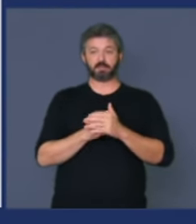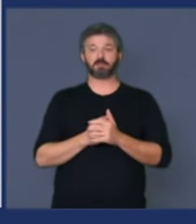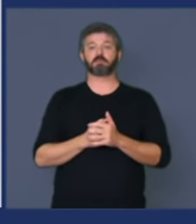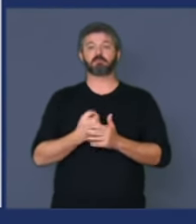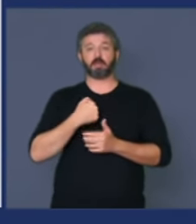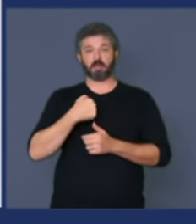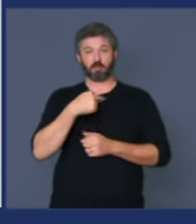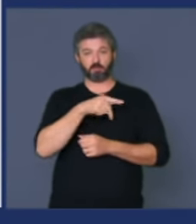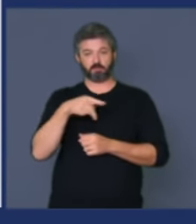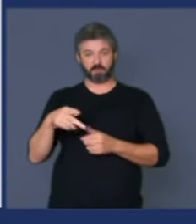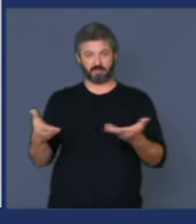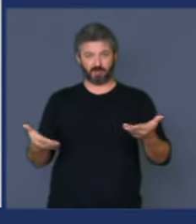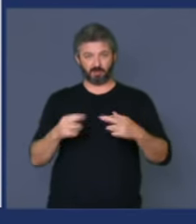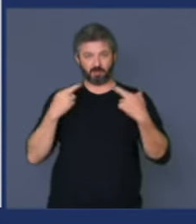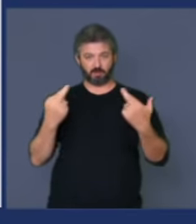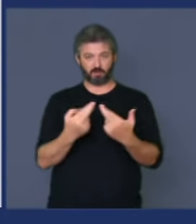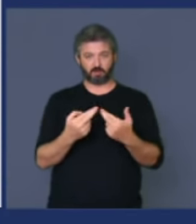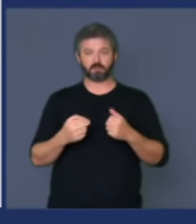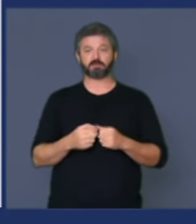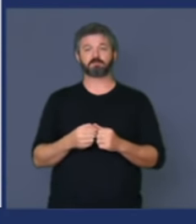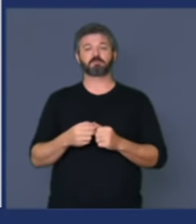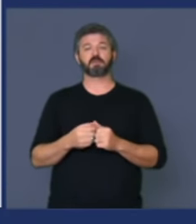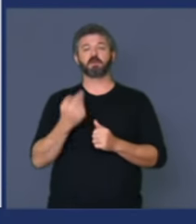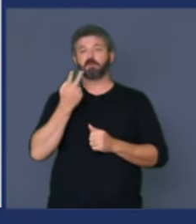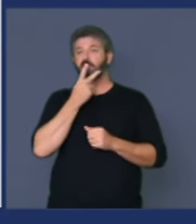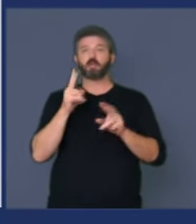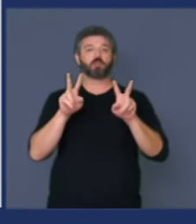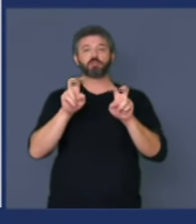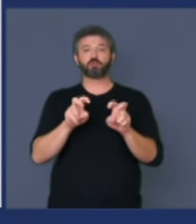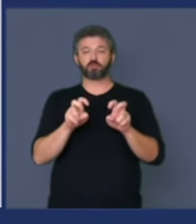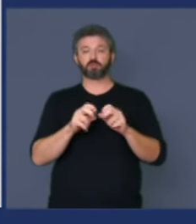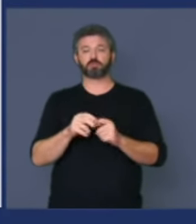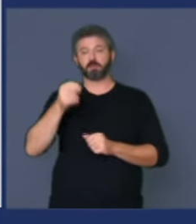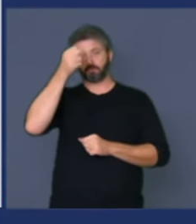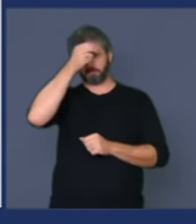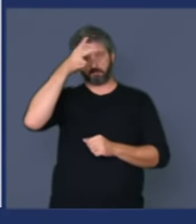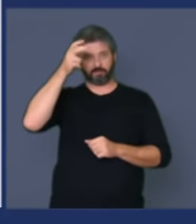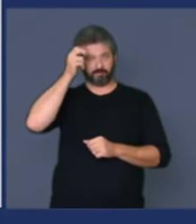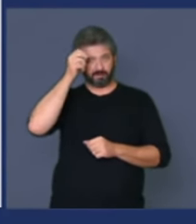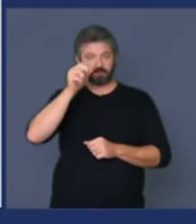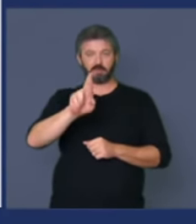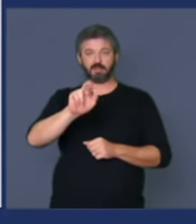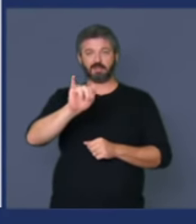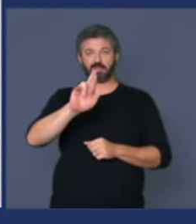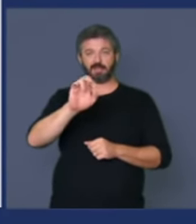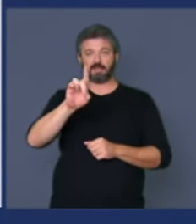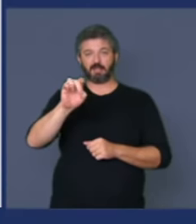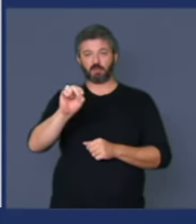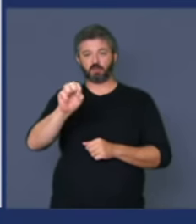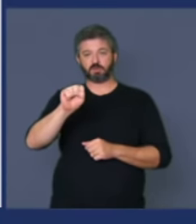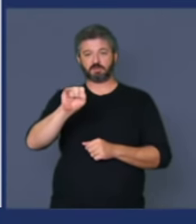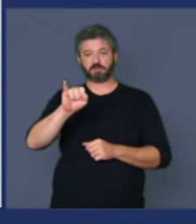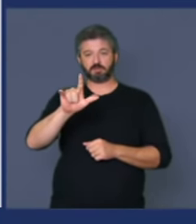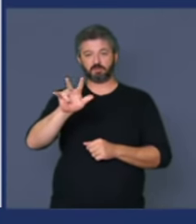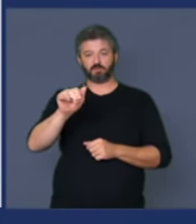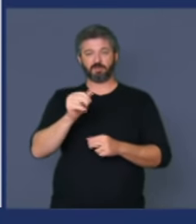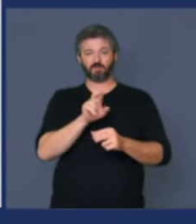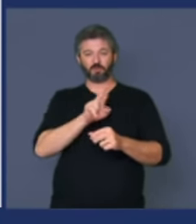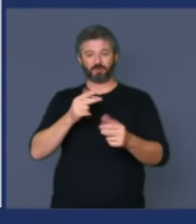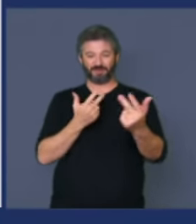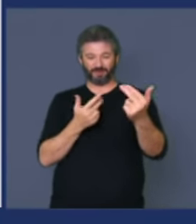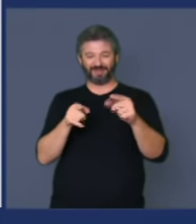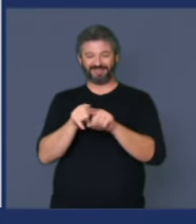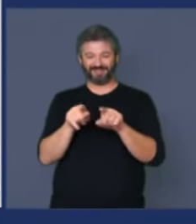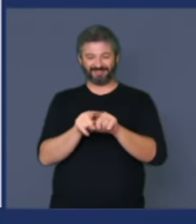presidência desta casa a referência ao prefeito Ricardo Silva Sobrinho aliás meu xará Ricardo Silva